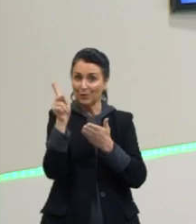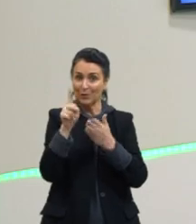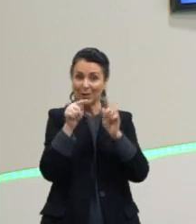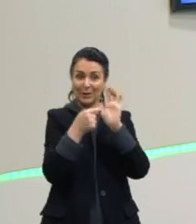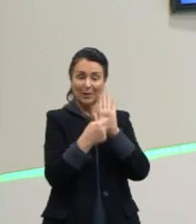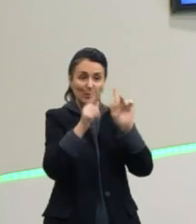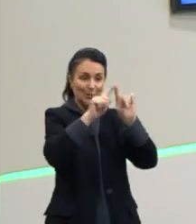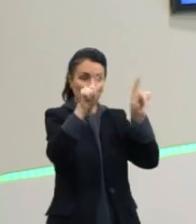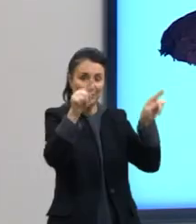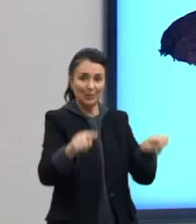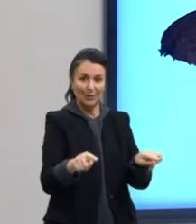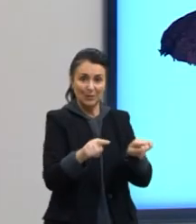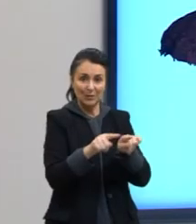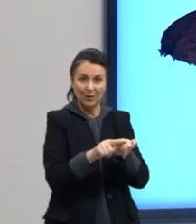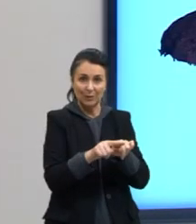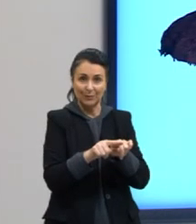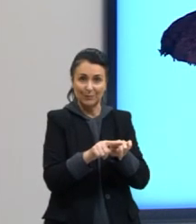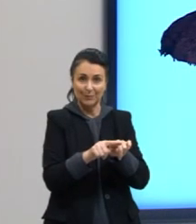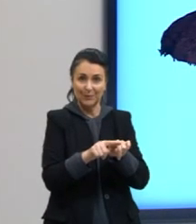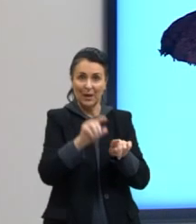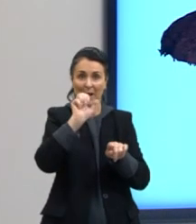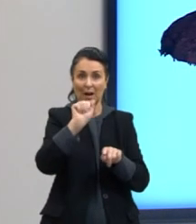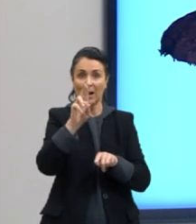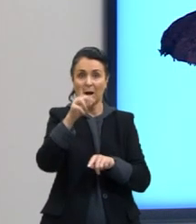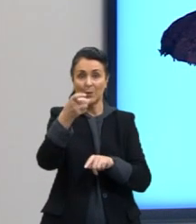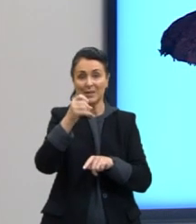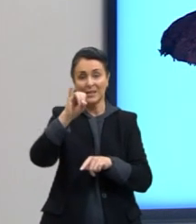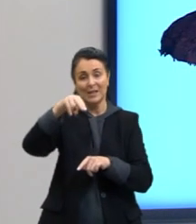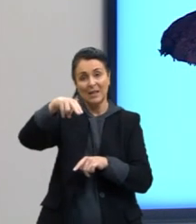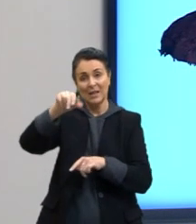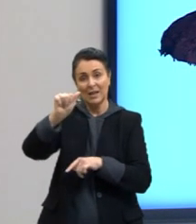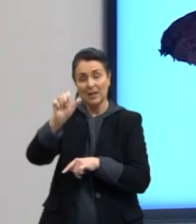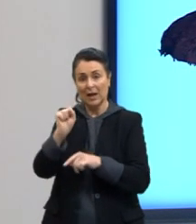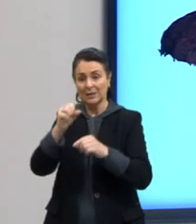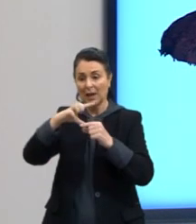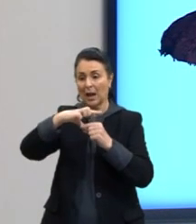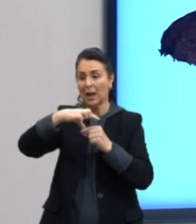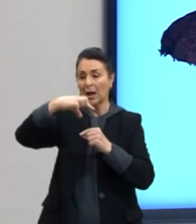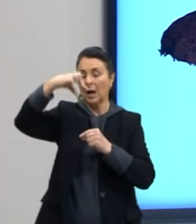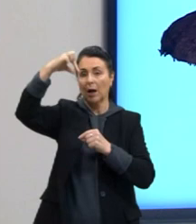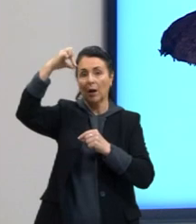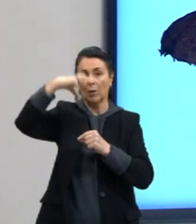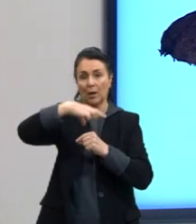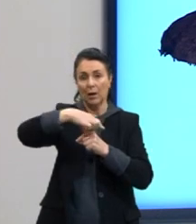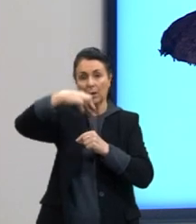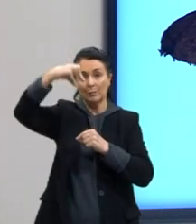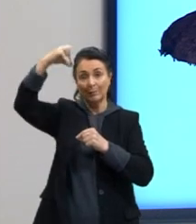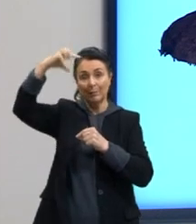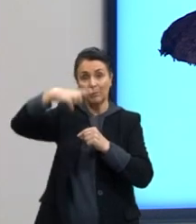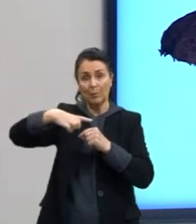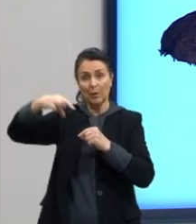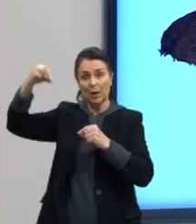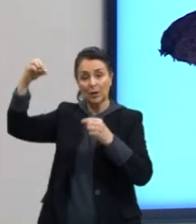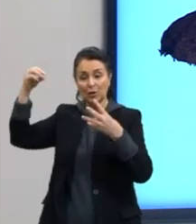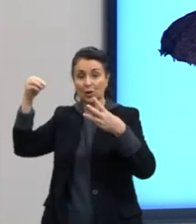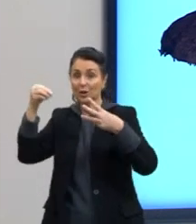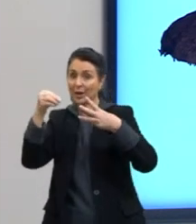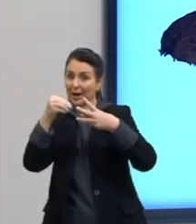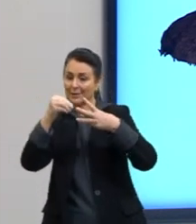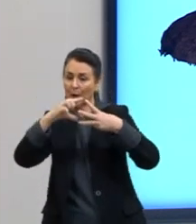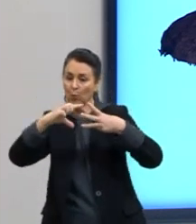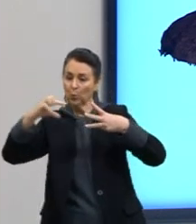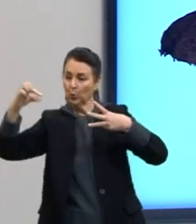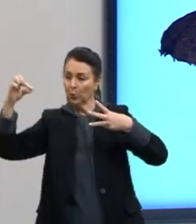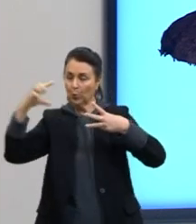ela, qual é a função dela? Ela alonga e expande as células, promovendo o